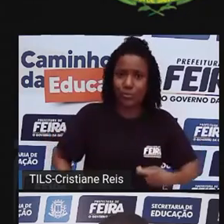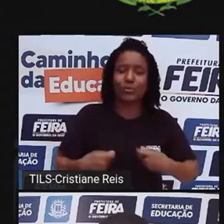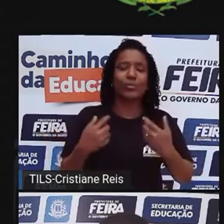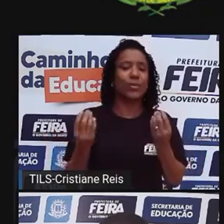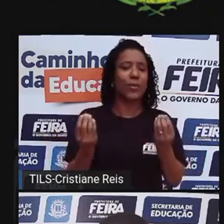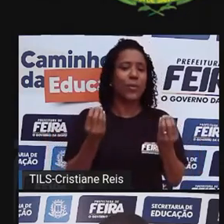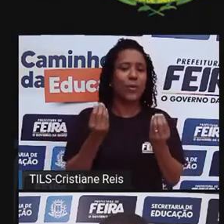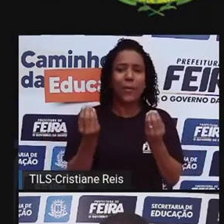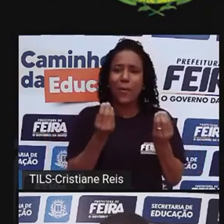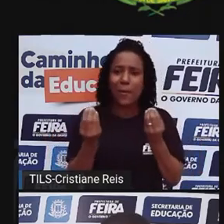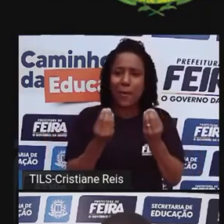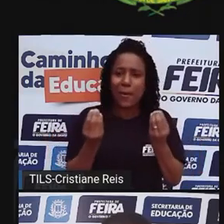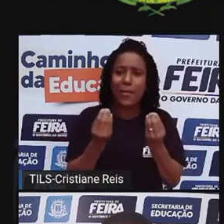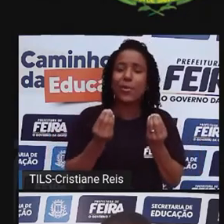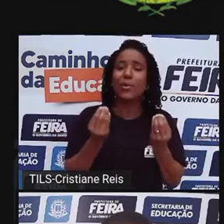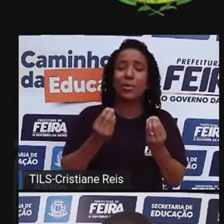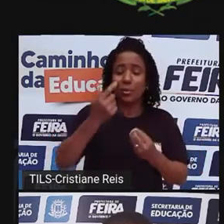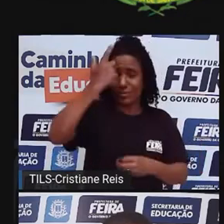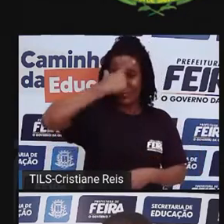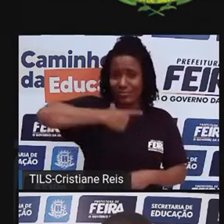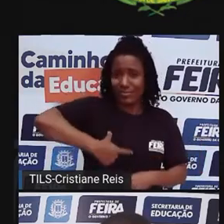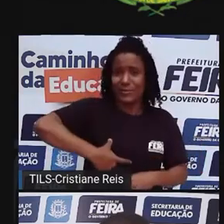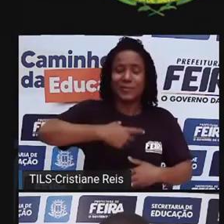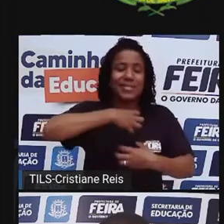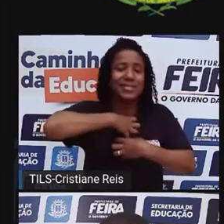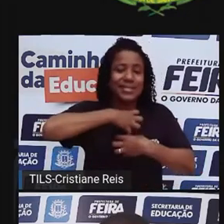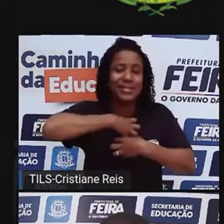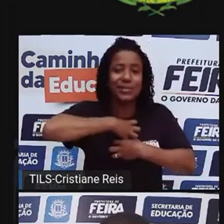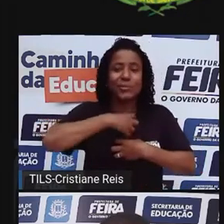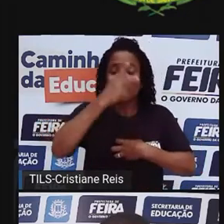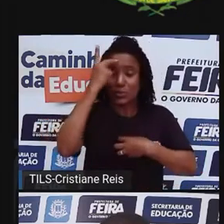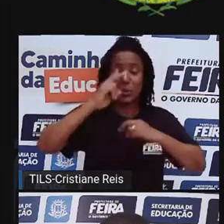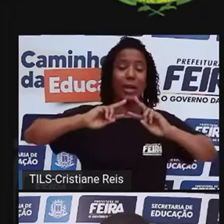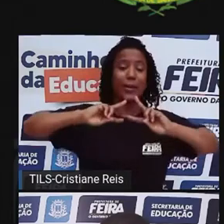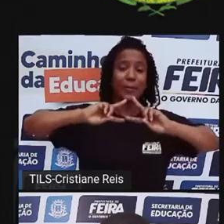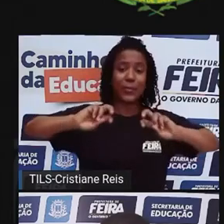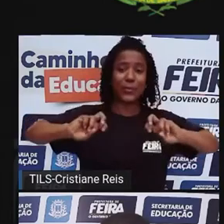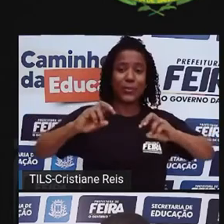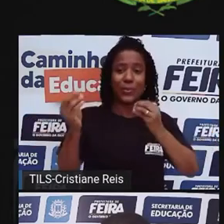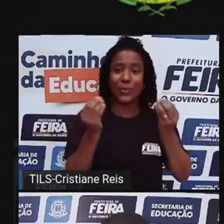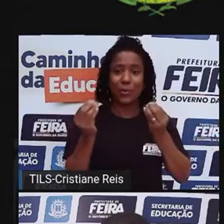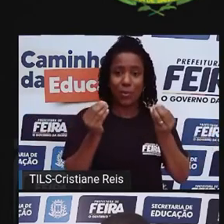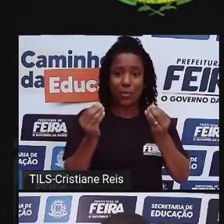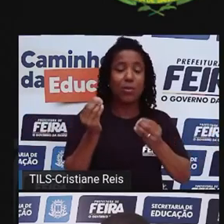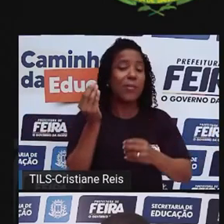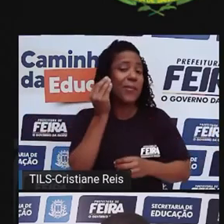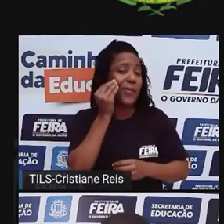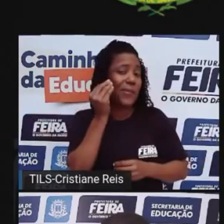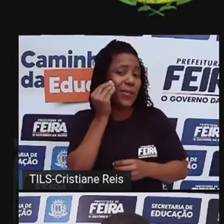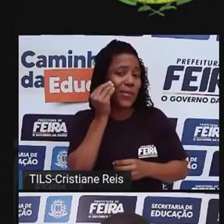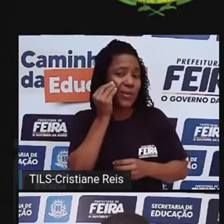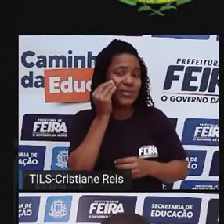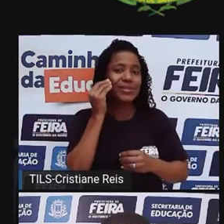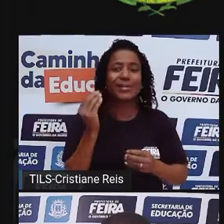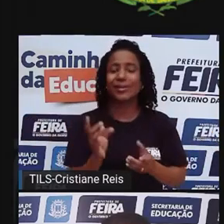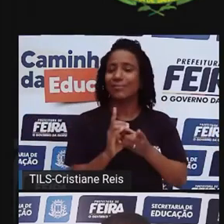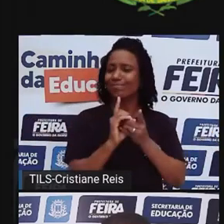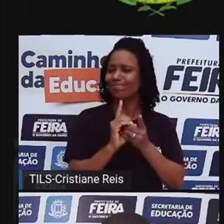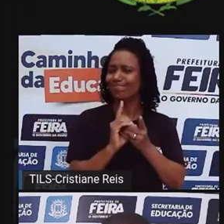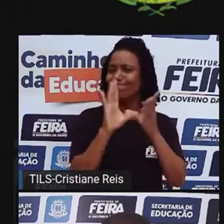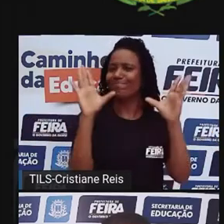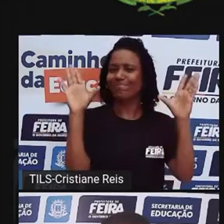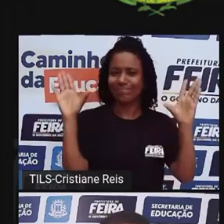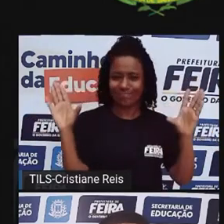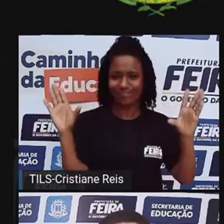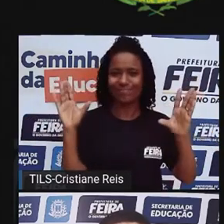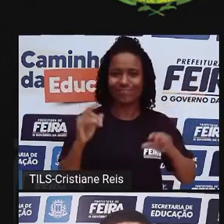mundo, de como o mundo me compreende, perpassa muito para uma perspectiva da decolonialidade. Que é, acima de tudo, uma abordagem